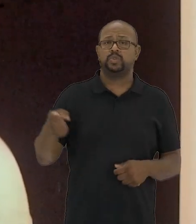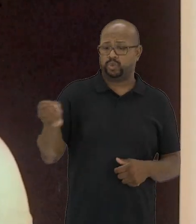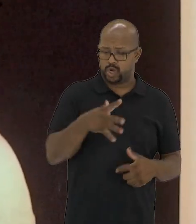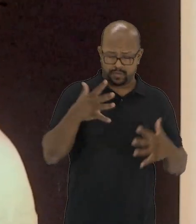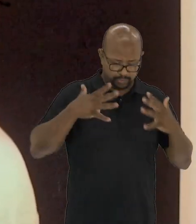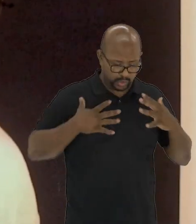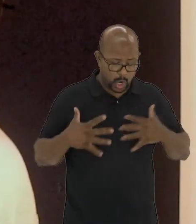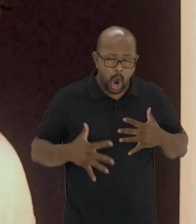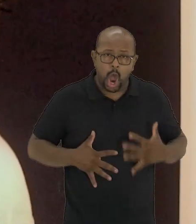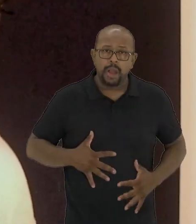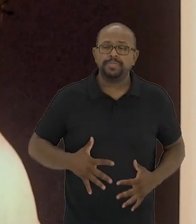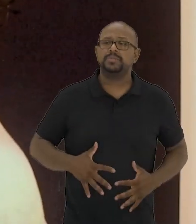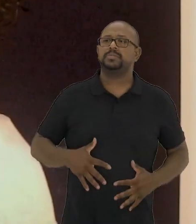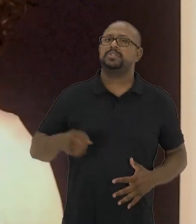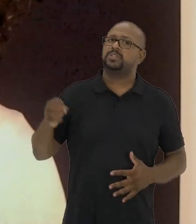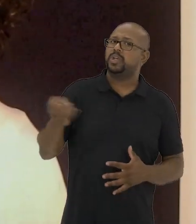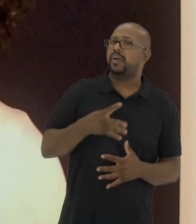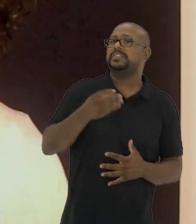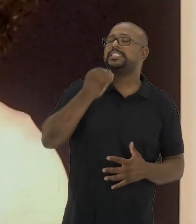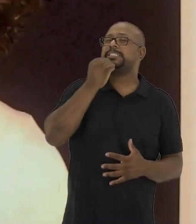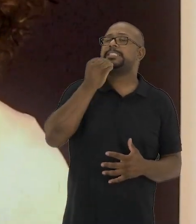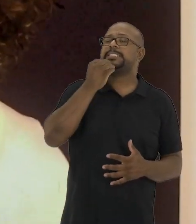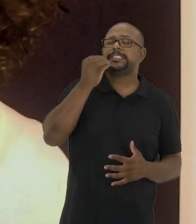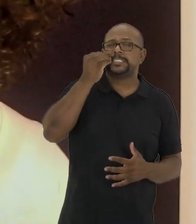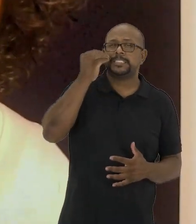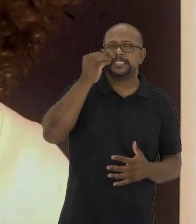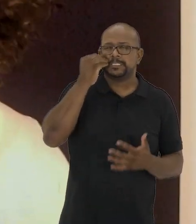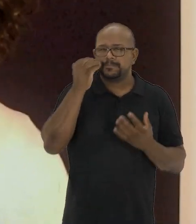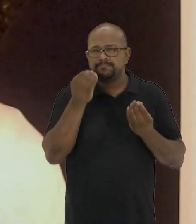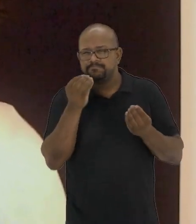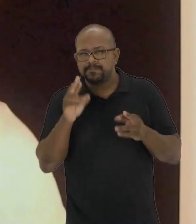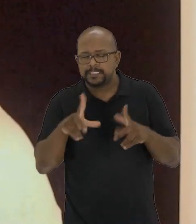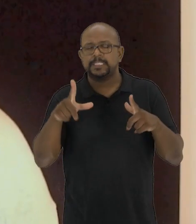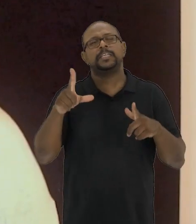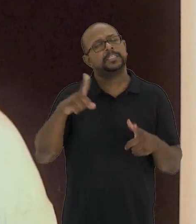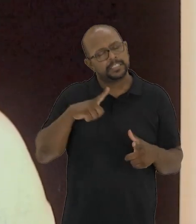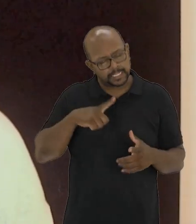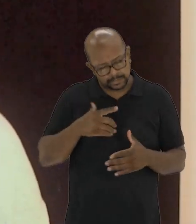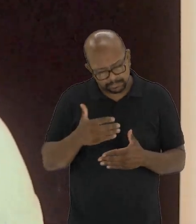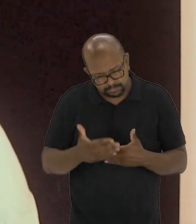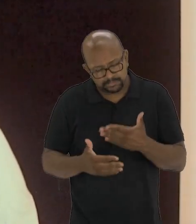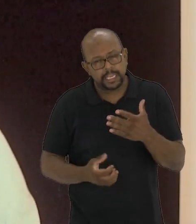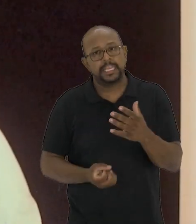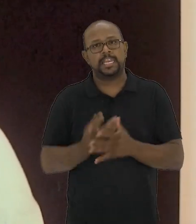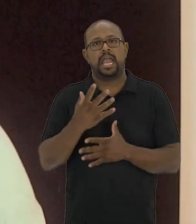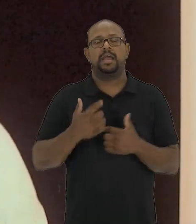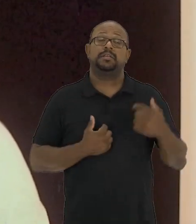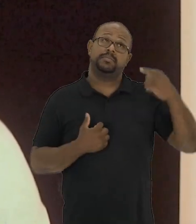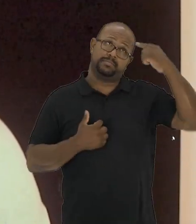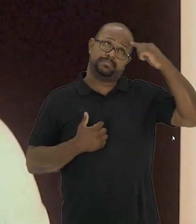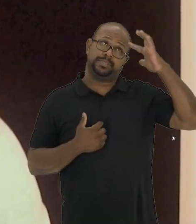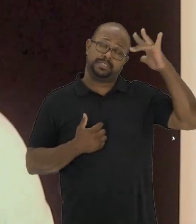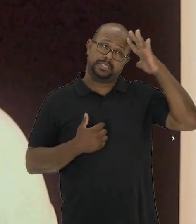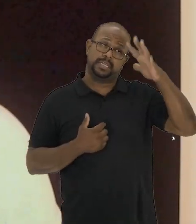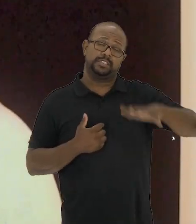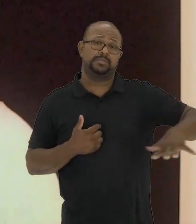possibilidades que os novos corpos, as novas ou tentativas de dissidência tentam construir?